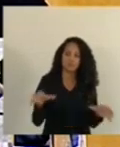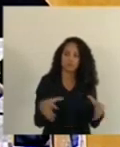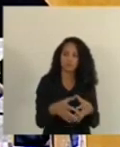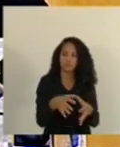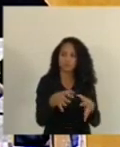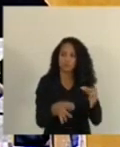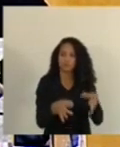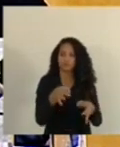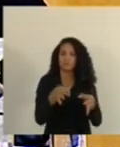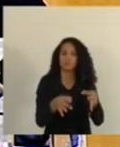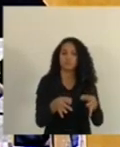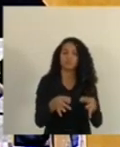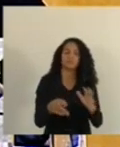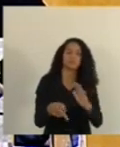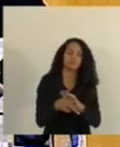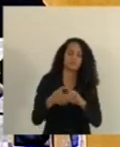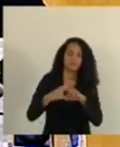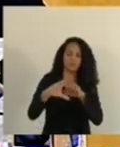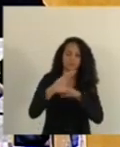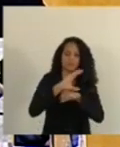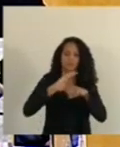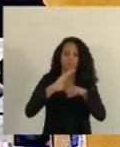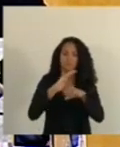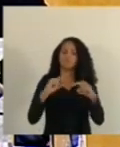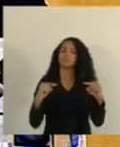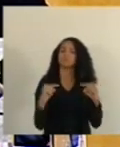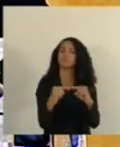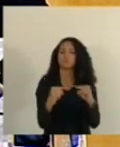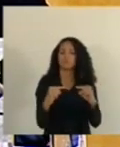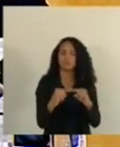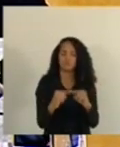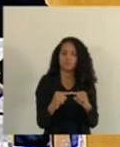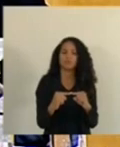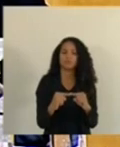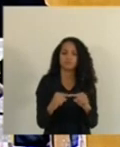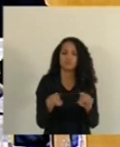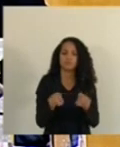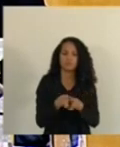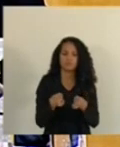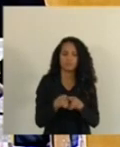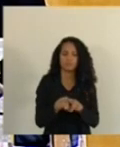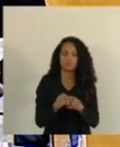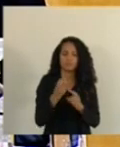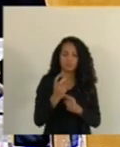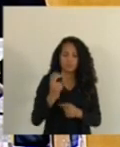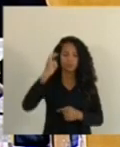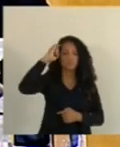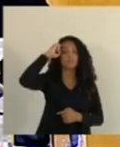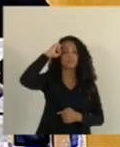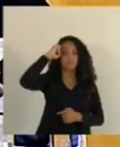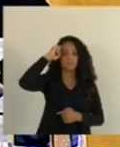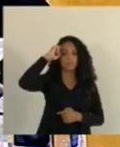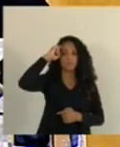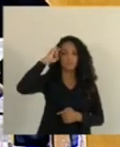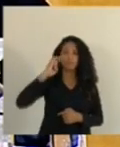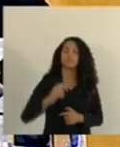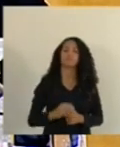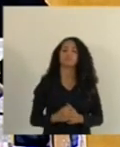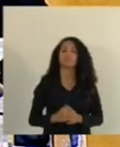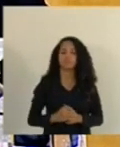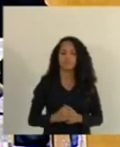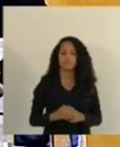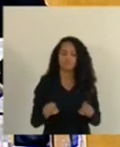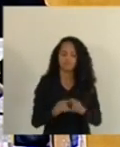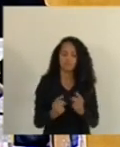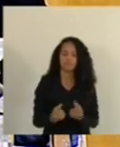pela Constitucionalidade e de Cultura e de